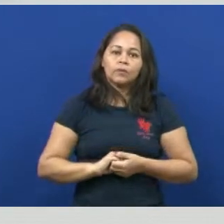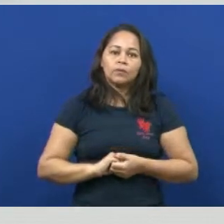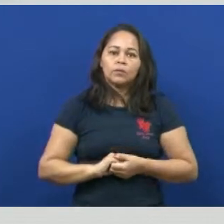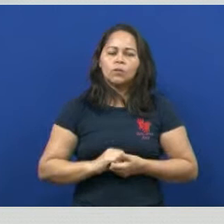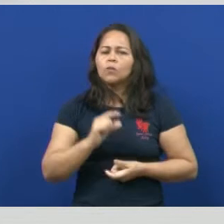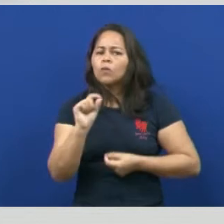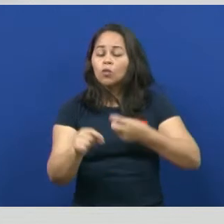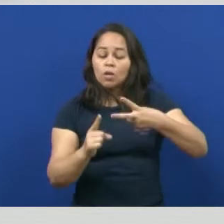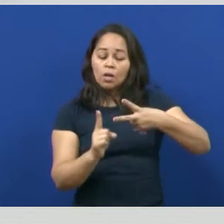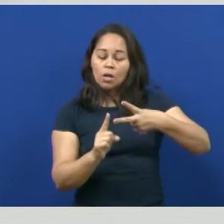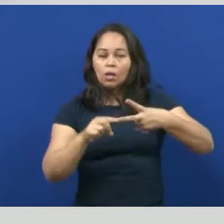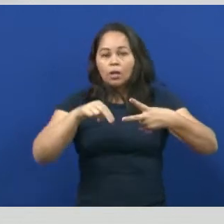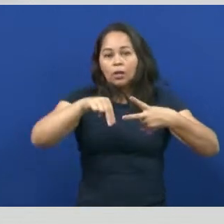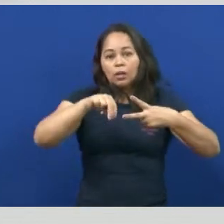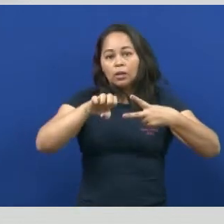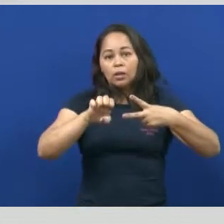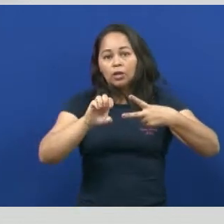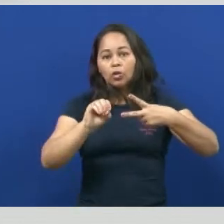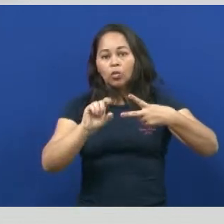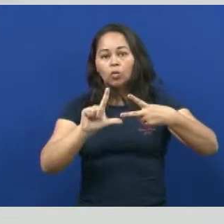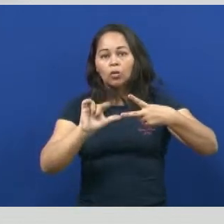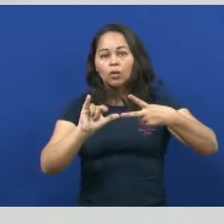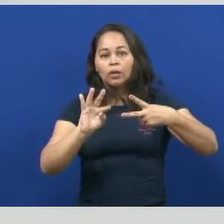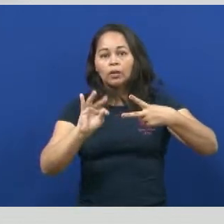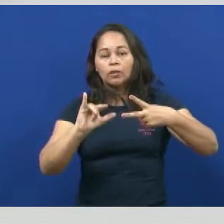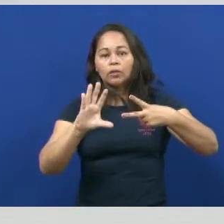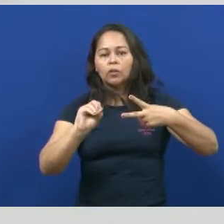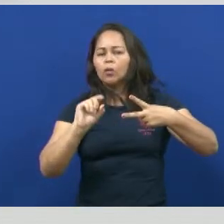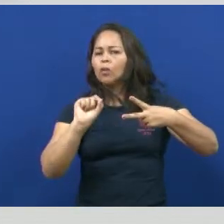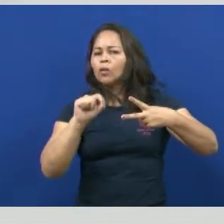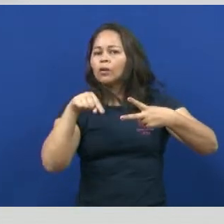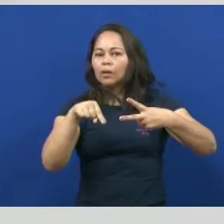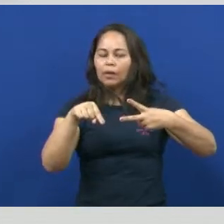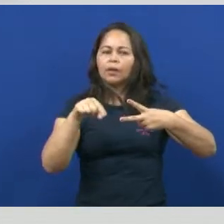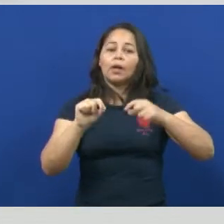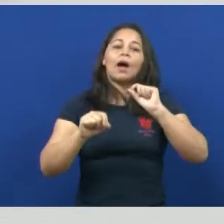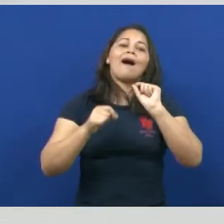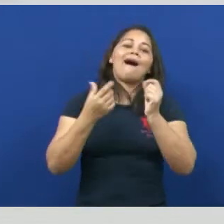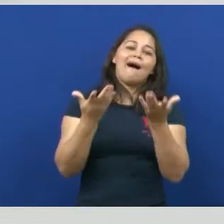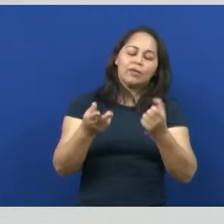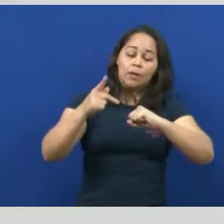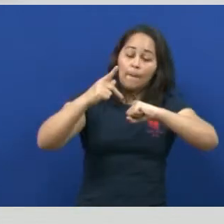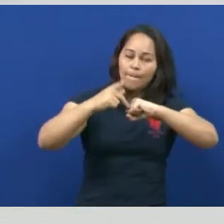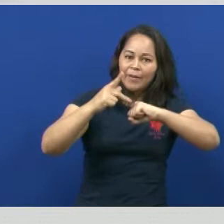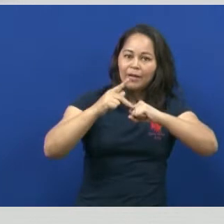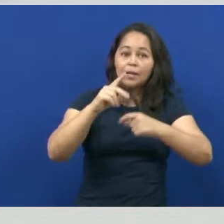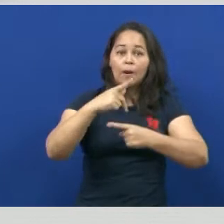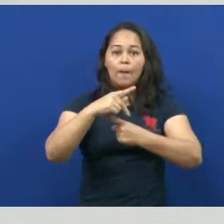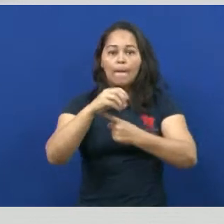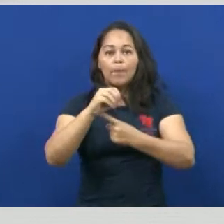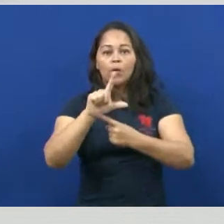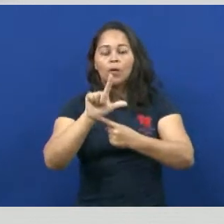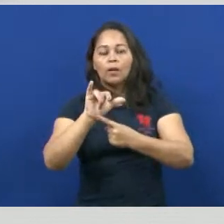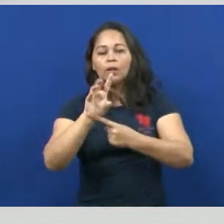No Neolítico, a gente já tem o surgimento da pedra polida, né? Com a pedra polida, a gente tem o surgimento das primeiras civilizações.